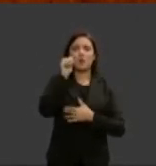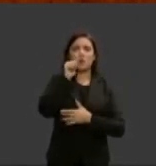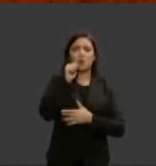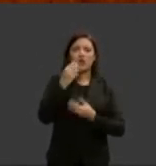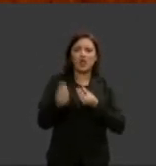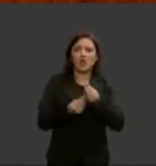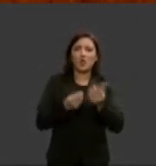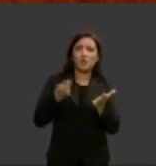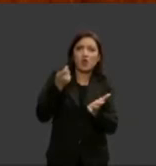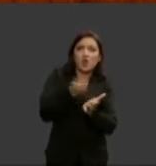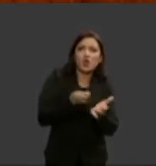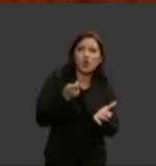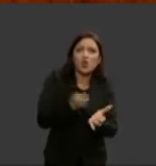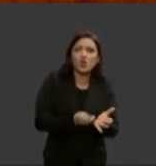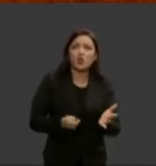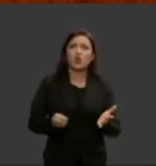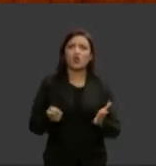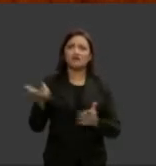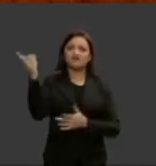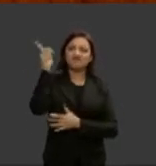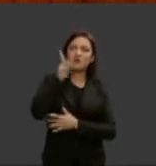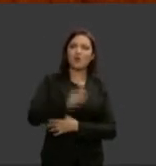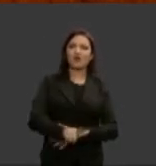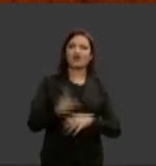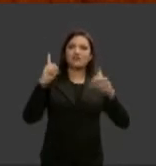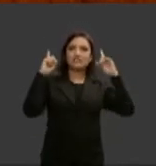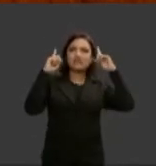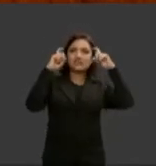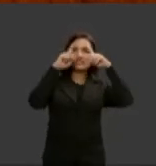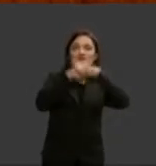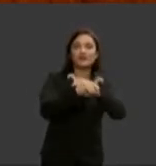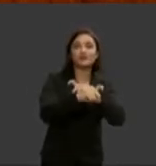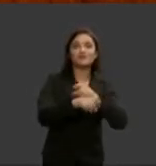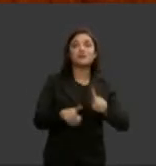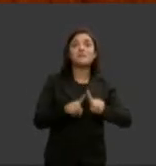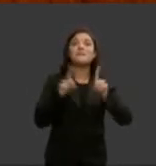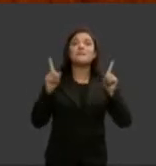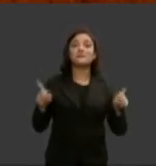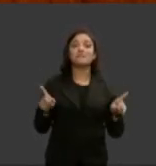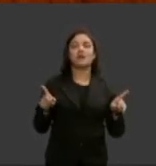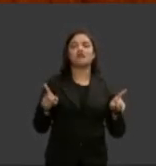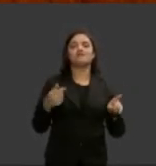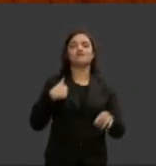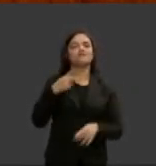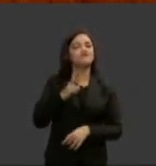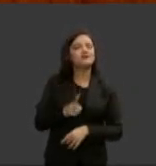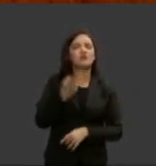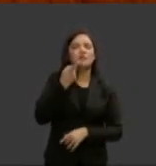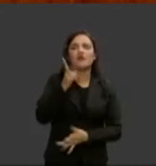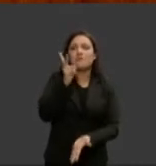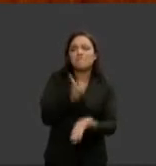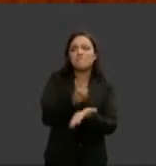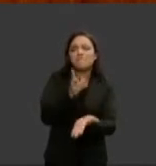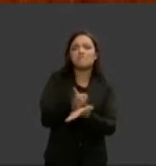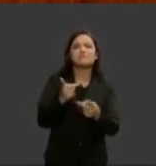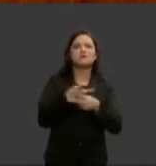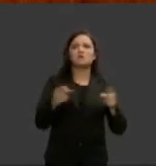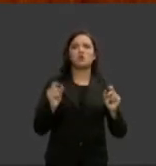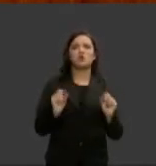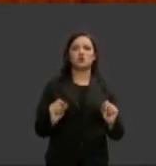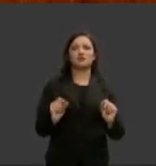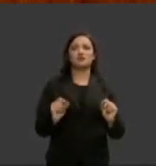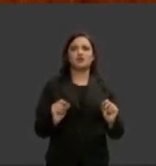conquistas dificuldades e desafios mas não me canso de insistir na mesma tecla é de